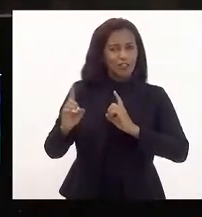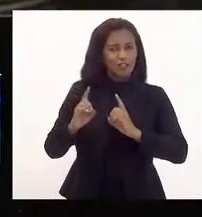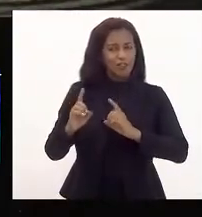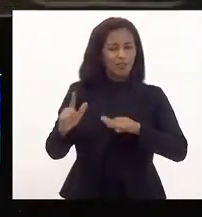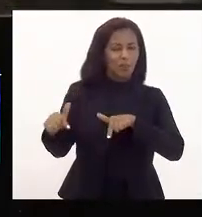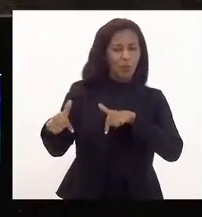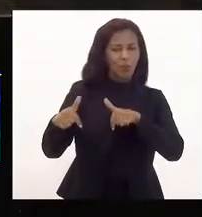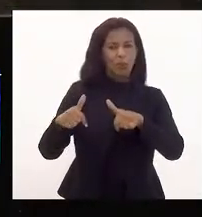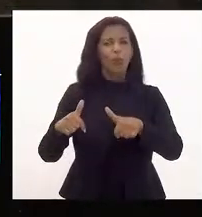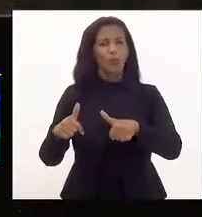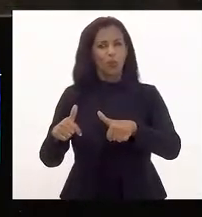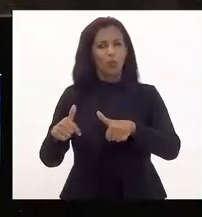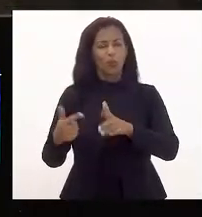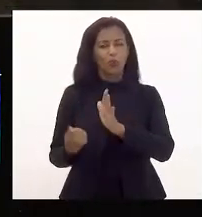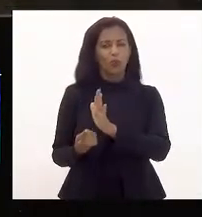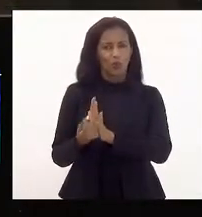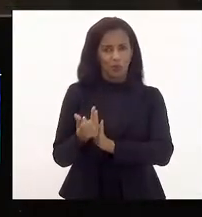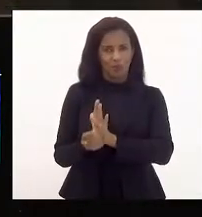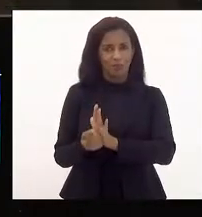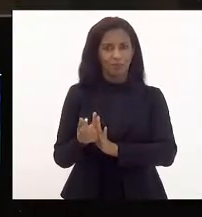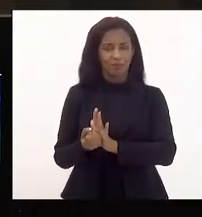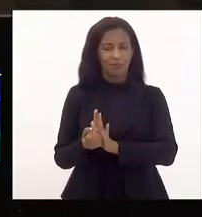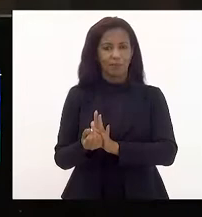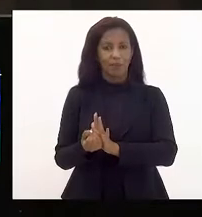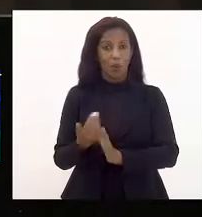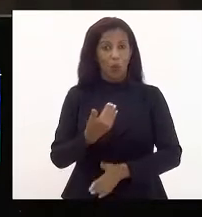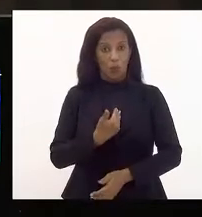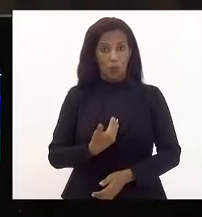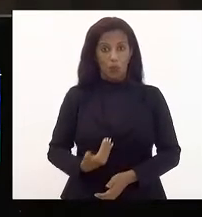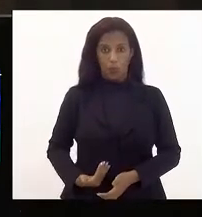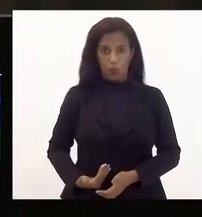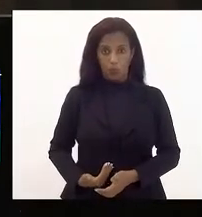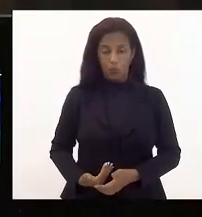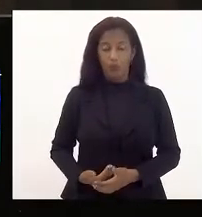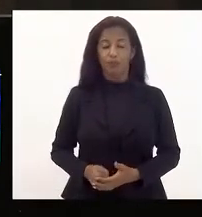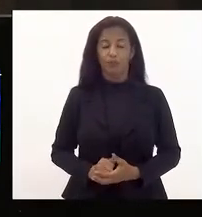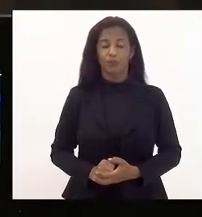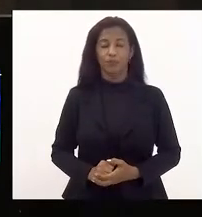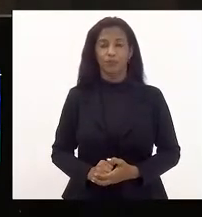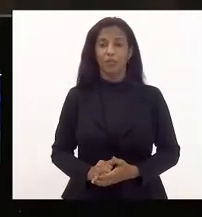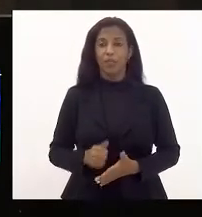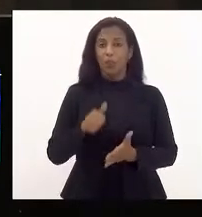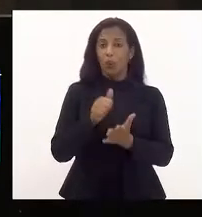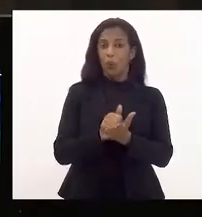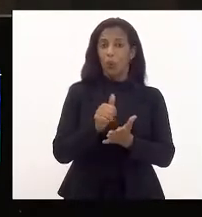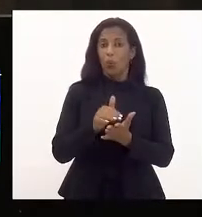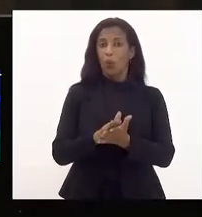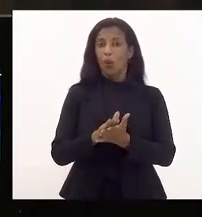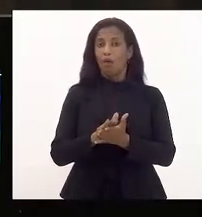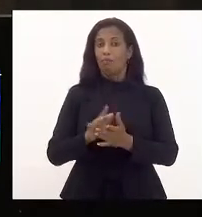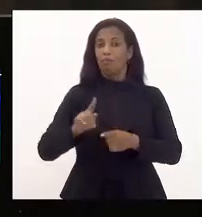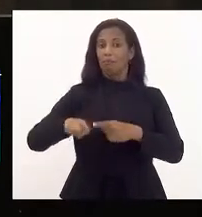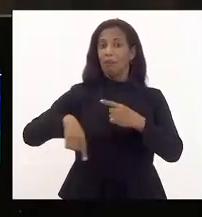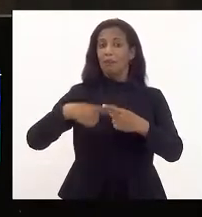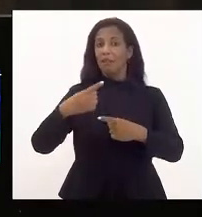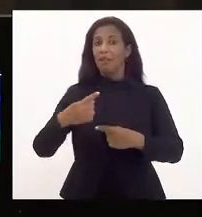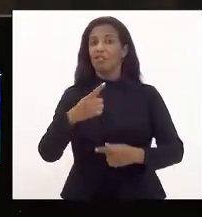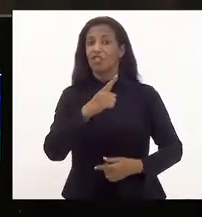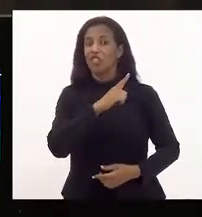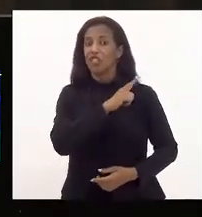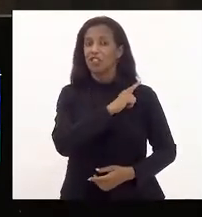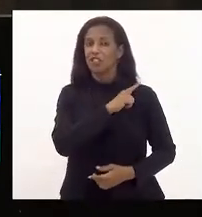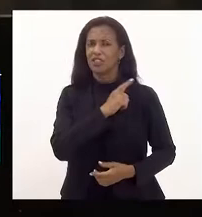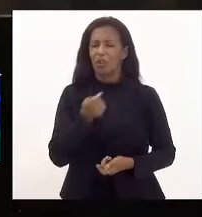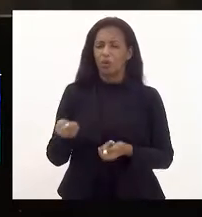execução do orçamento público e, consequentemente, da gestão desse orçamento,